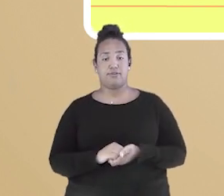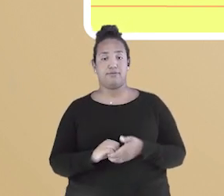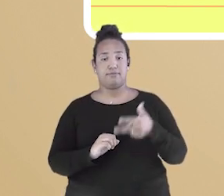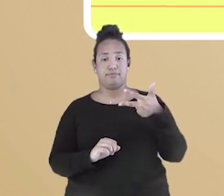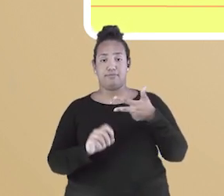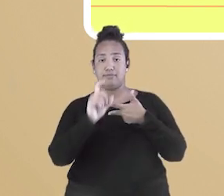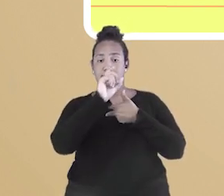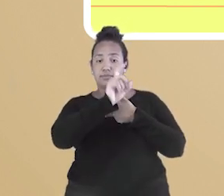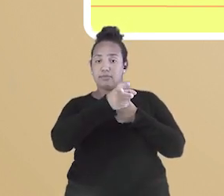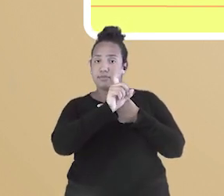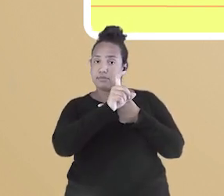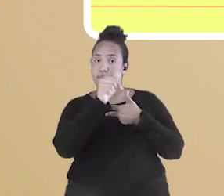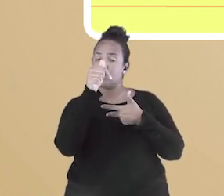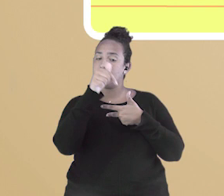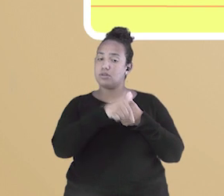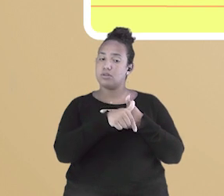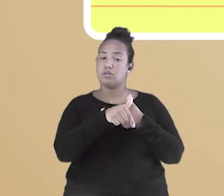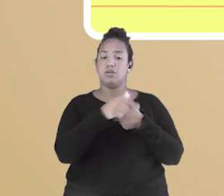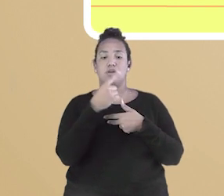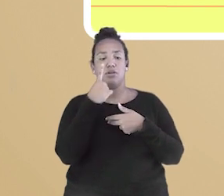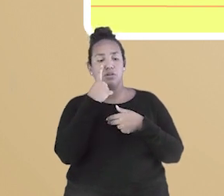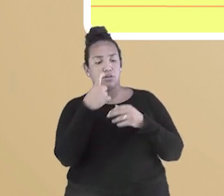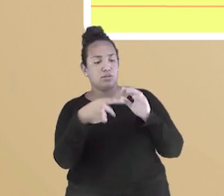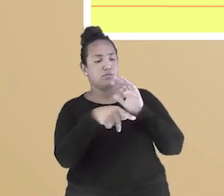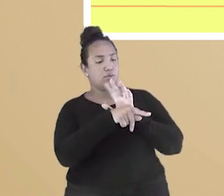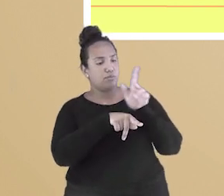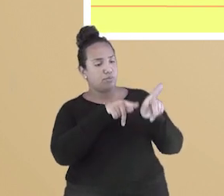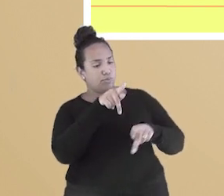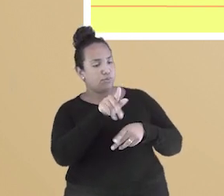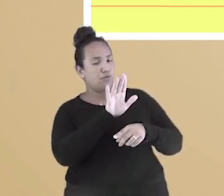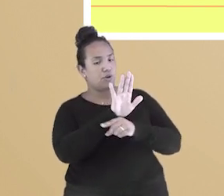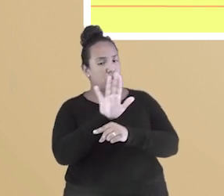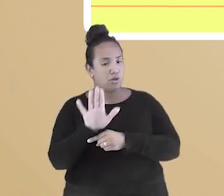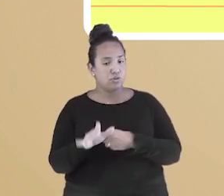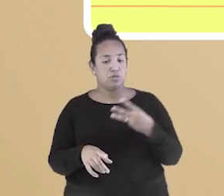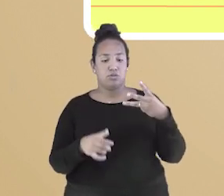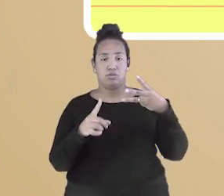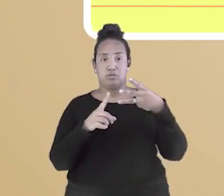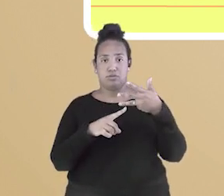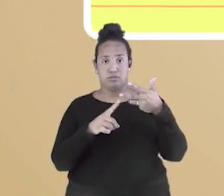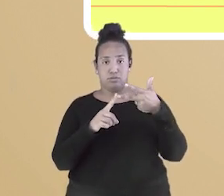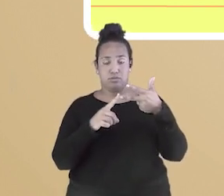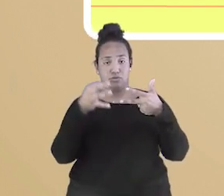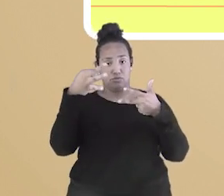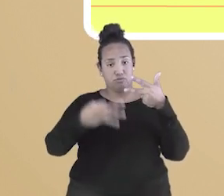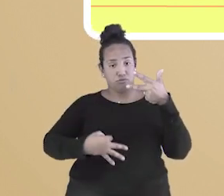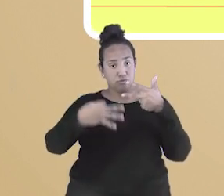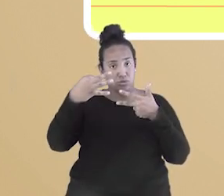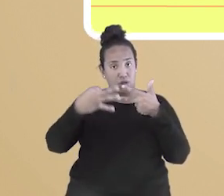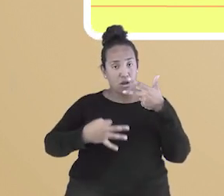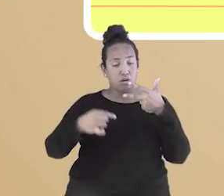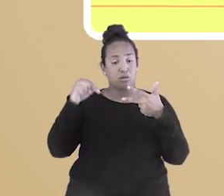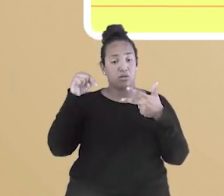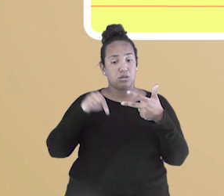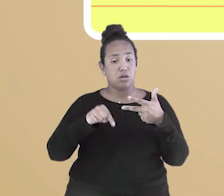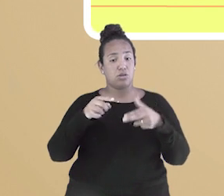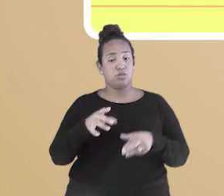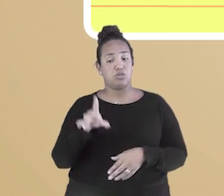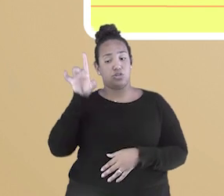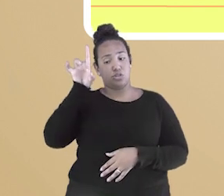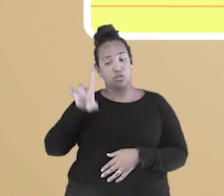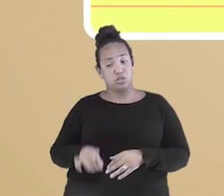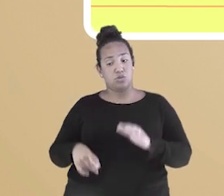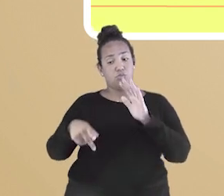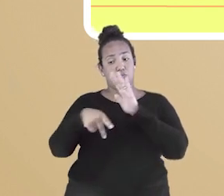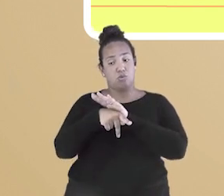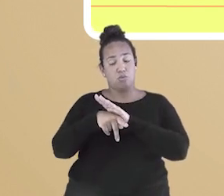zelar pelos interesses públicos. E o Poder Judiciário, que é o responsável por fazer com que os direitos dos cidadãos sejam